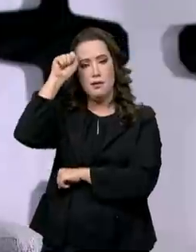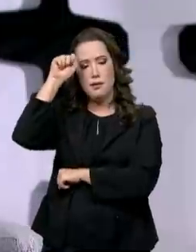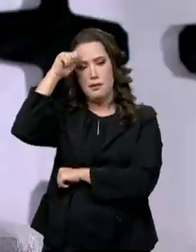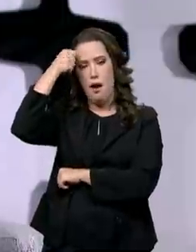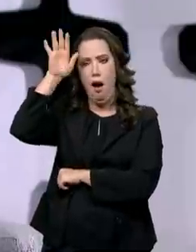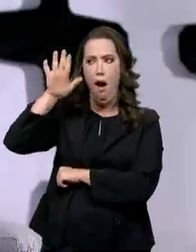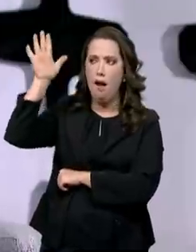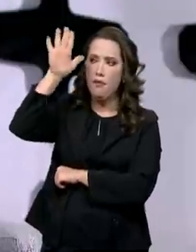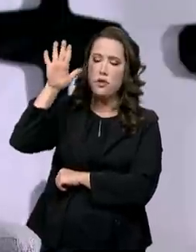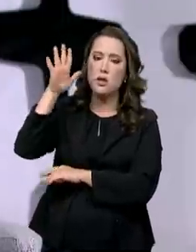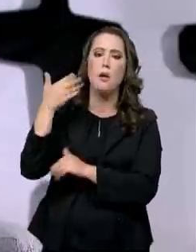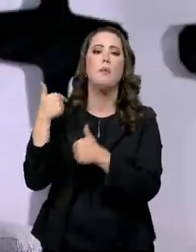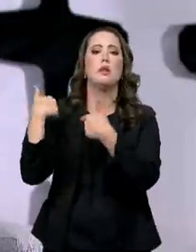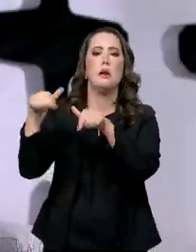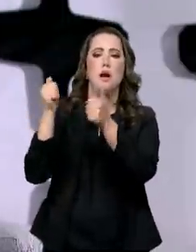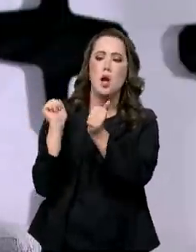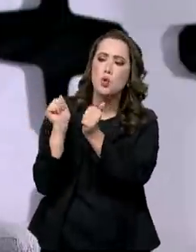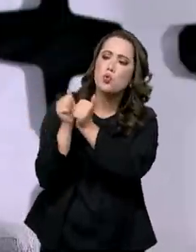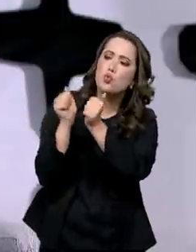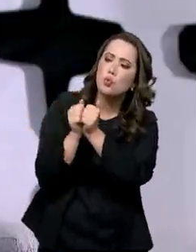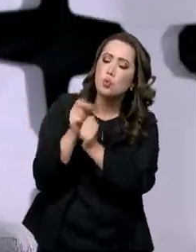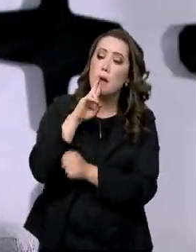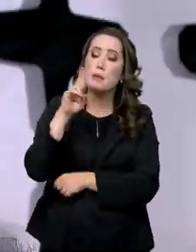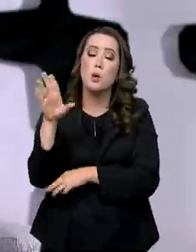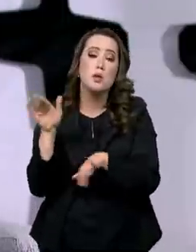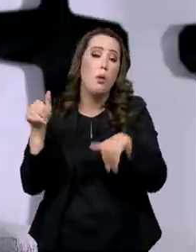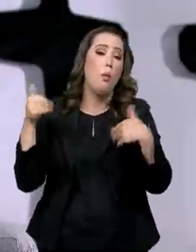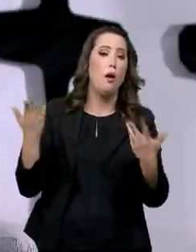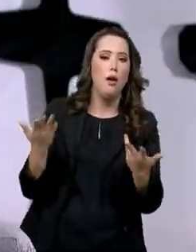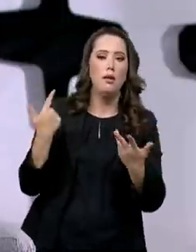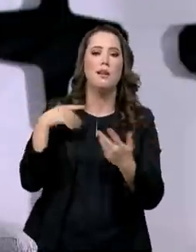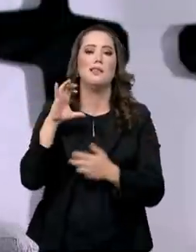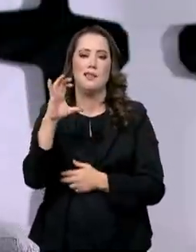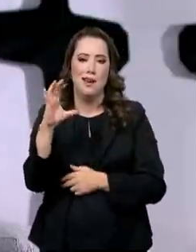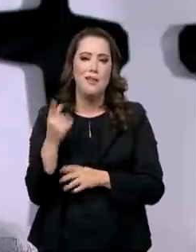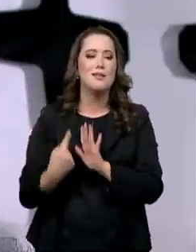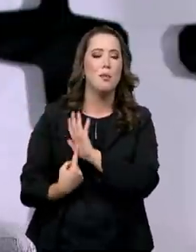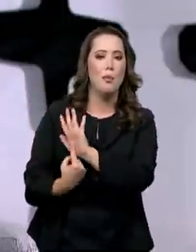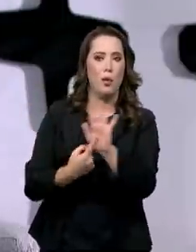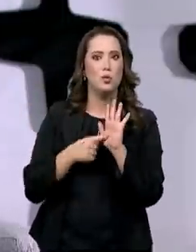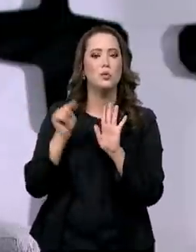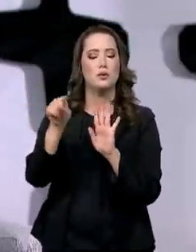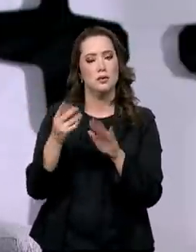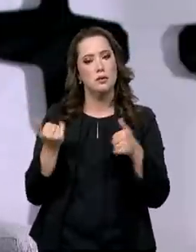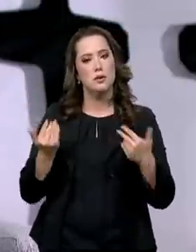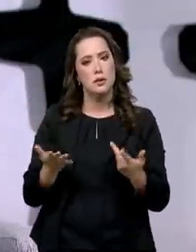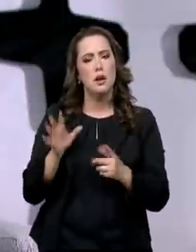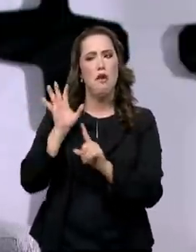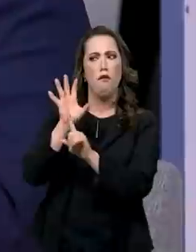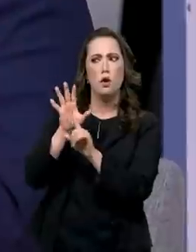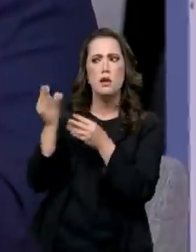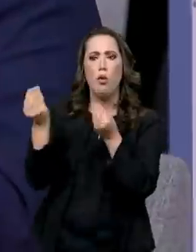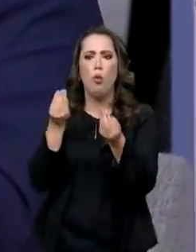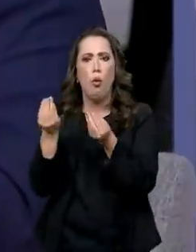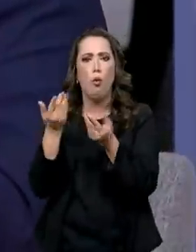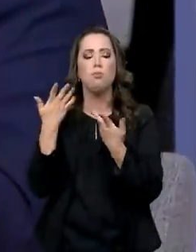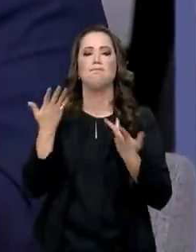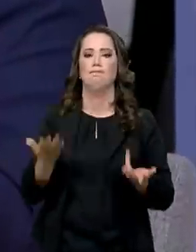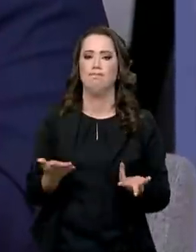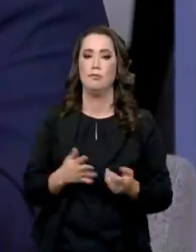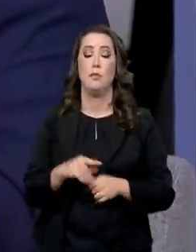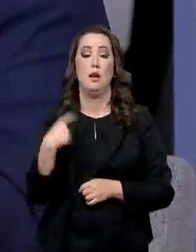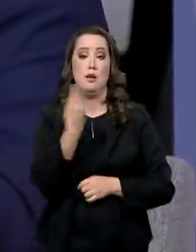conjunto com eles no desenvolvimento de soluções através da ciência para essa mutação e análise de impactos. E nós